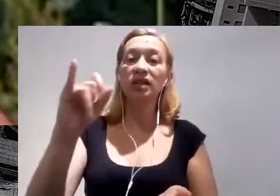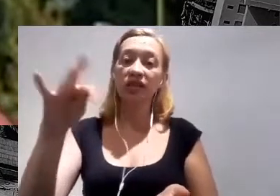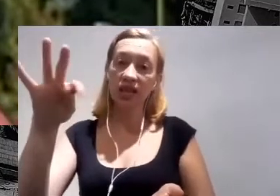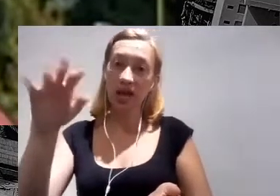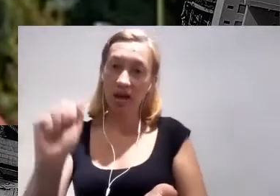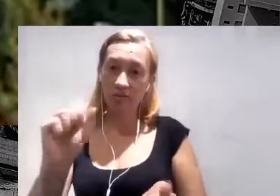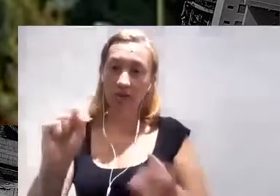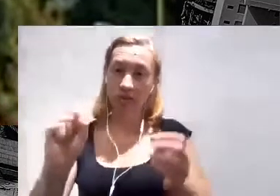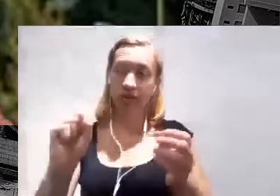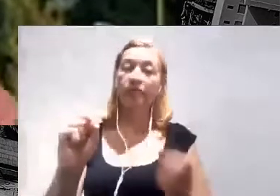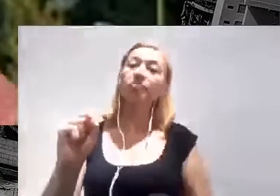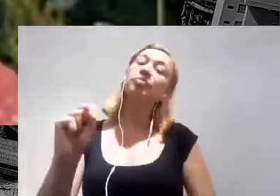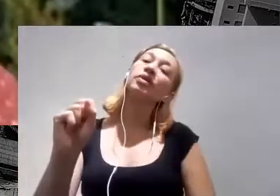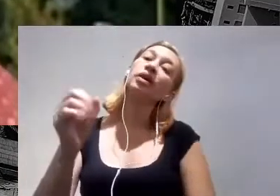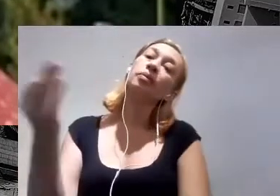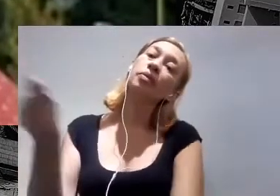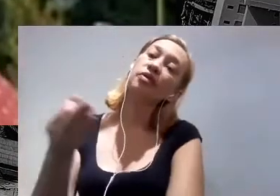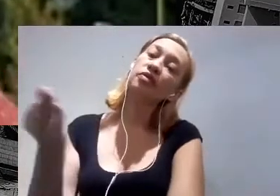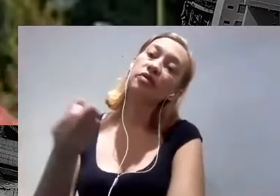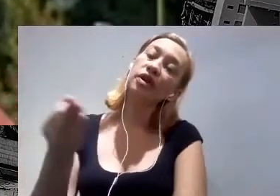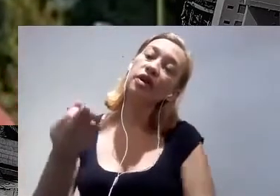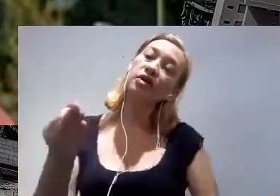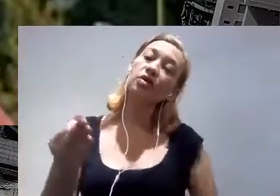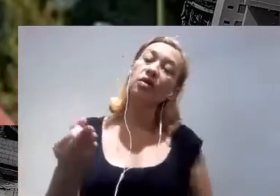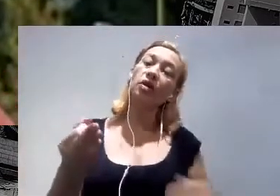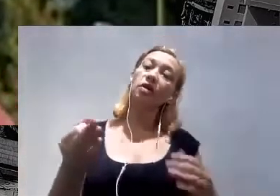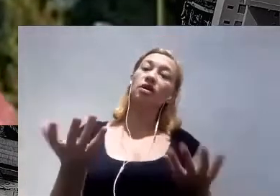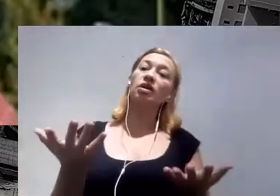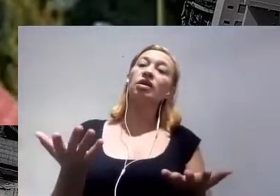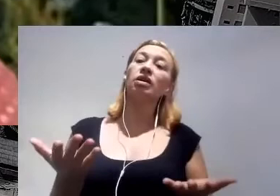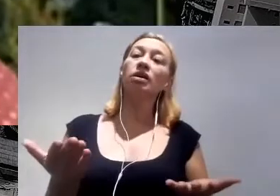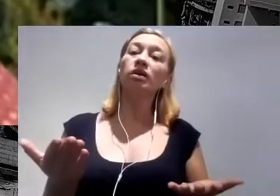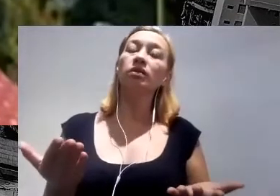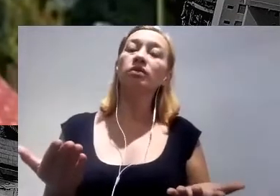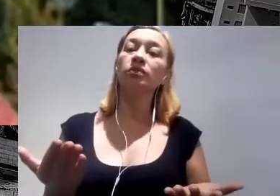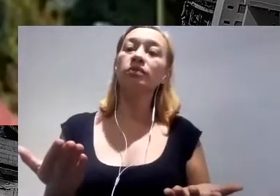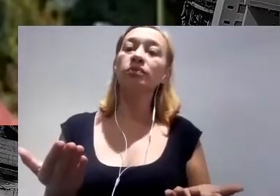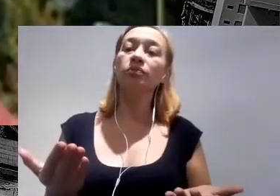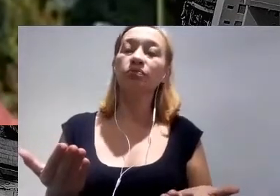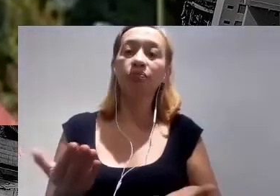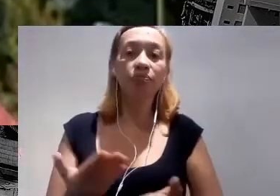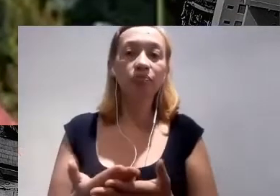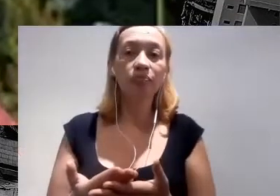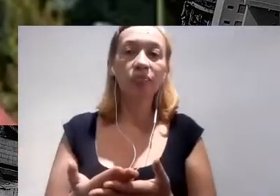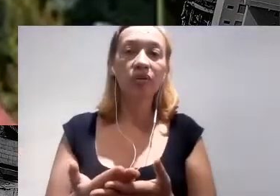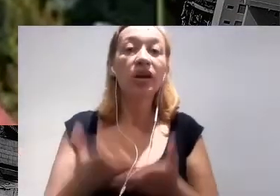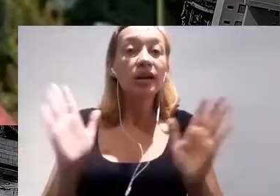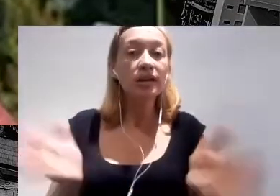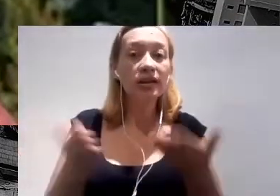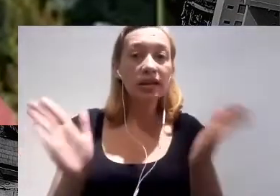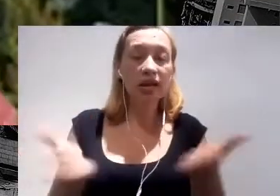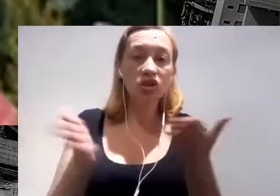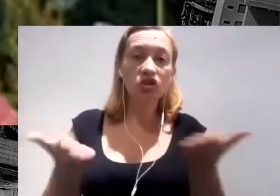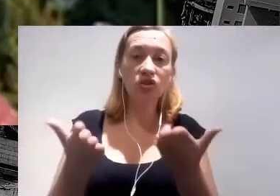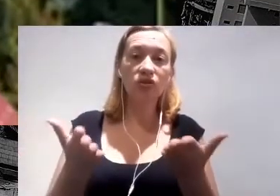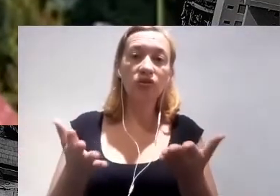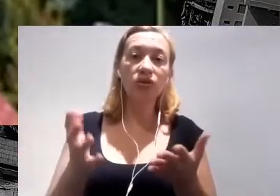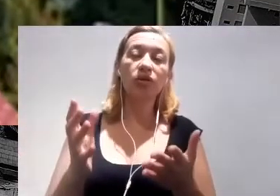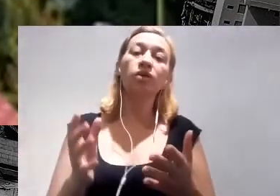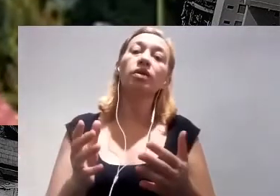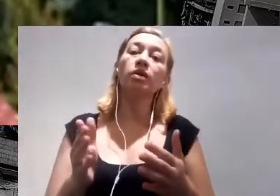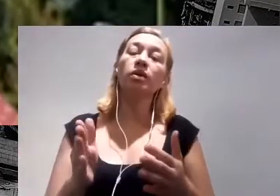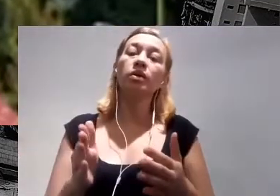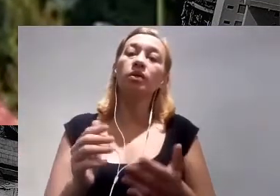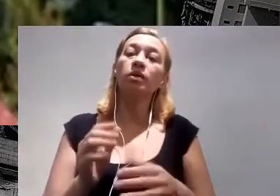da biodiversidade. Então, eles têm que ser considerados como iniciativa para a infraestrutura hídrica. A gente tem